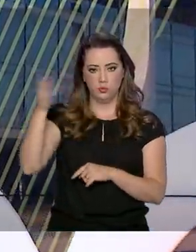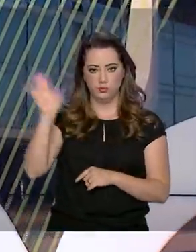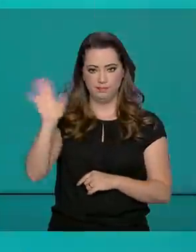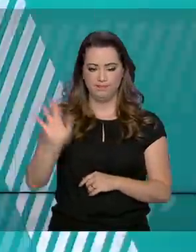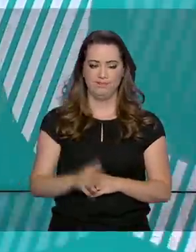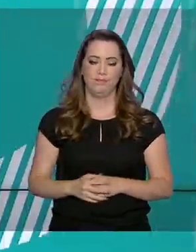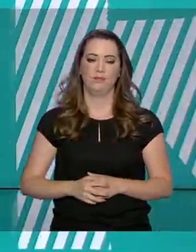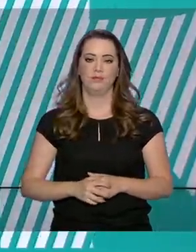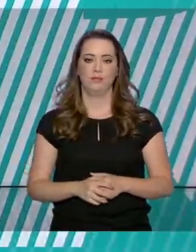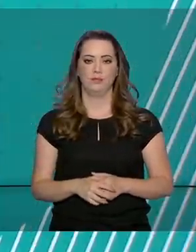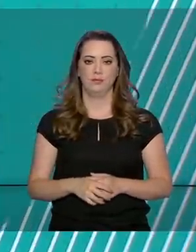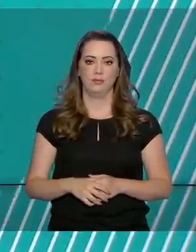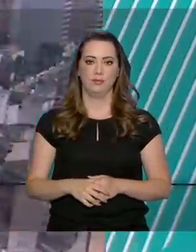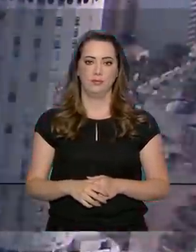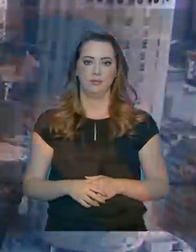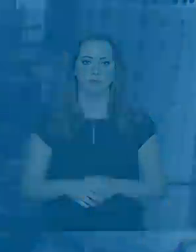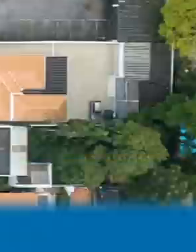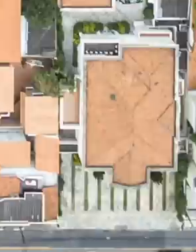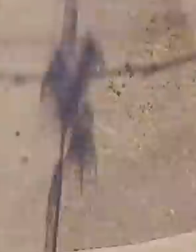na próxima edição. Até lá!